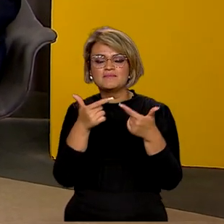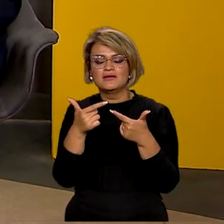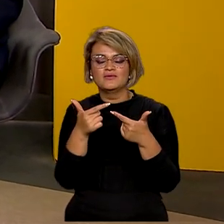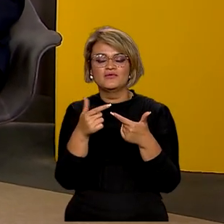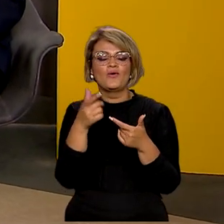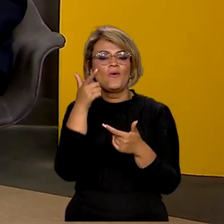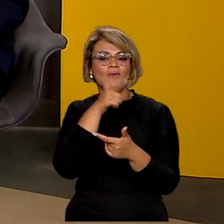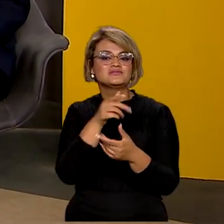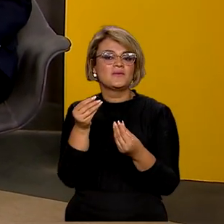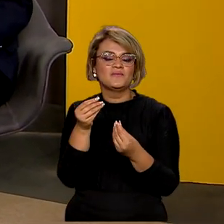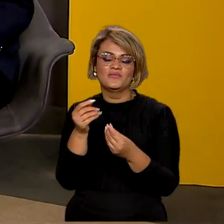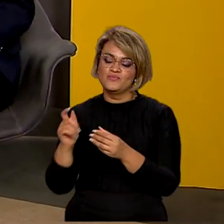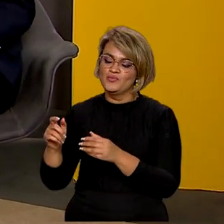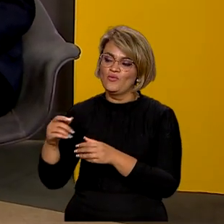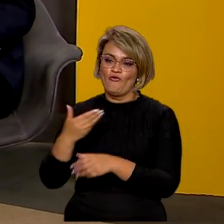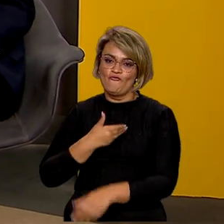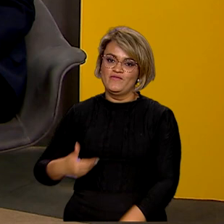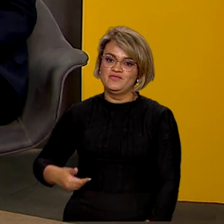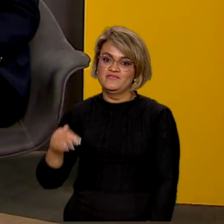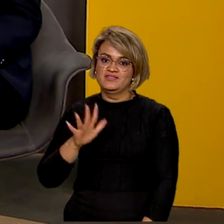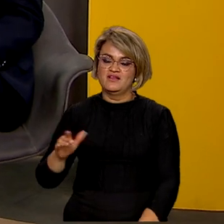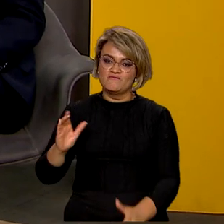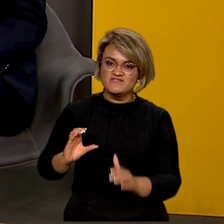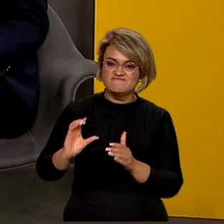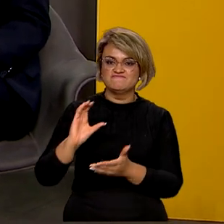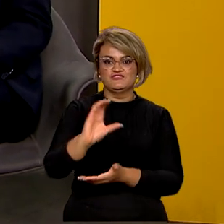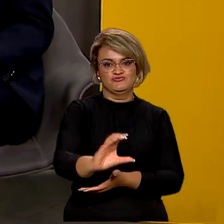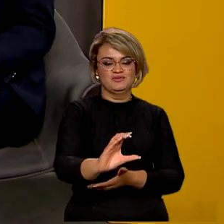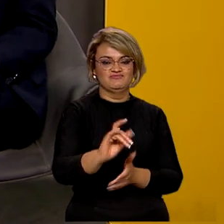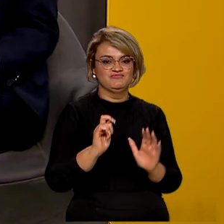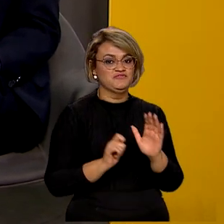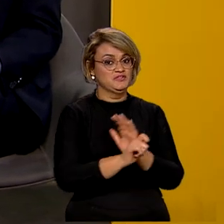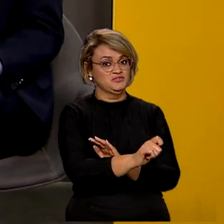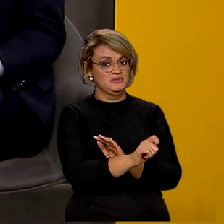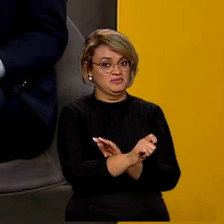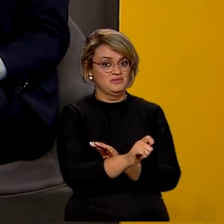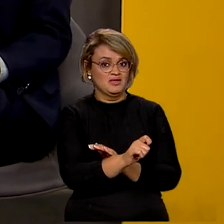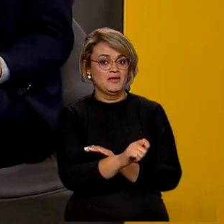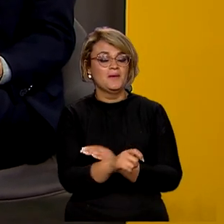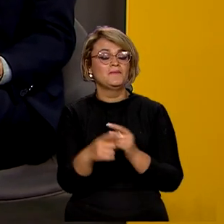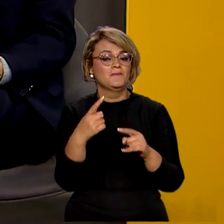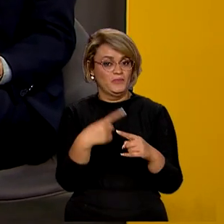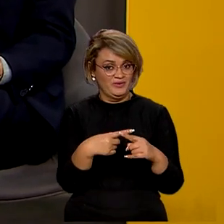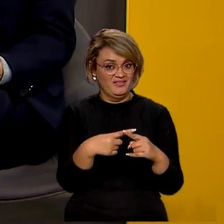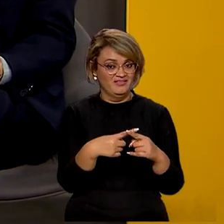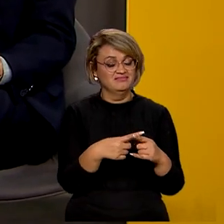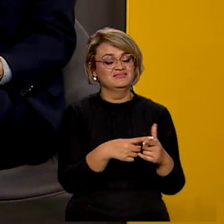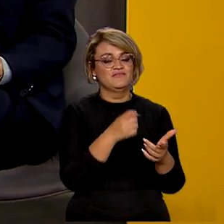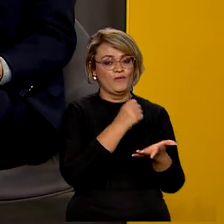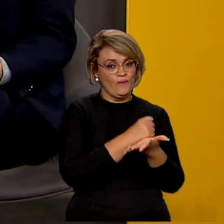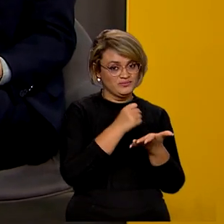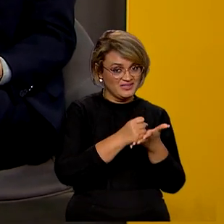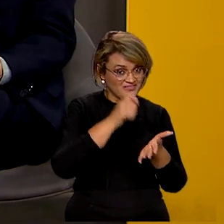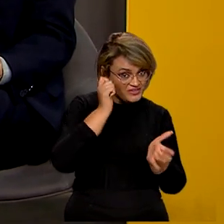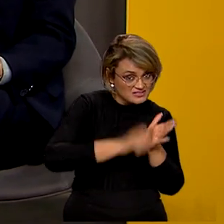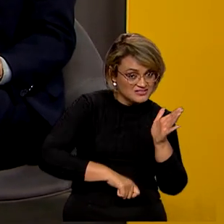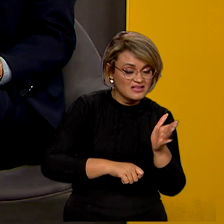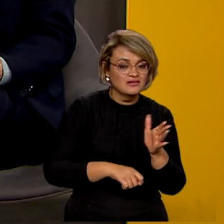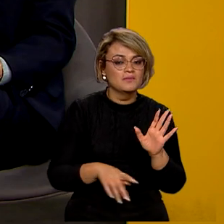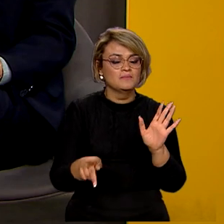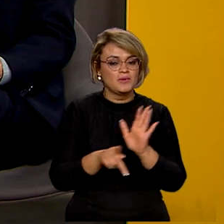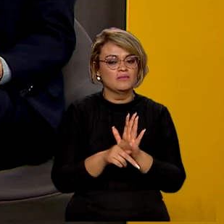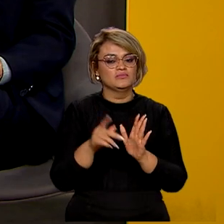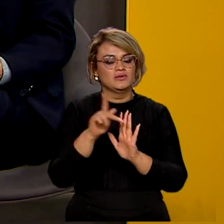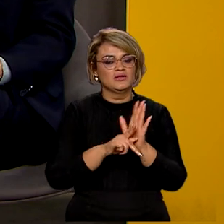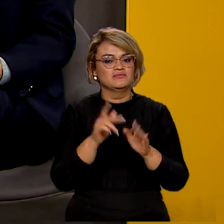de 40 milhões de reais do governo federal. O incentivo vai chegar agora com a assinatura de contratos do Programa de Assistência